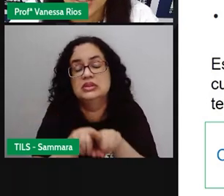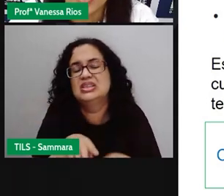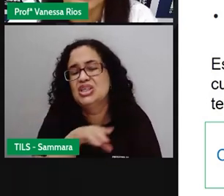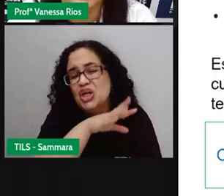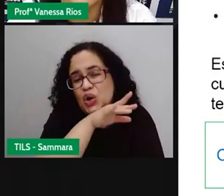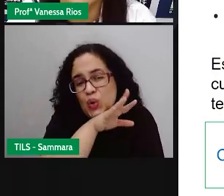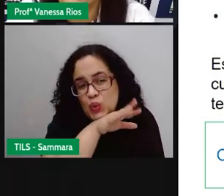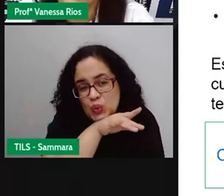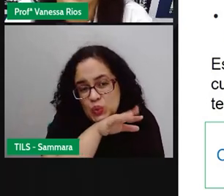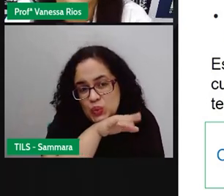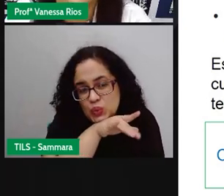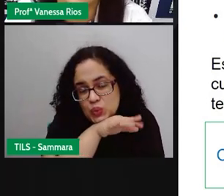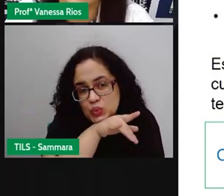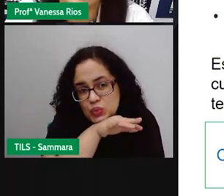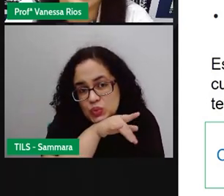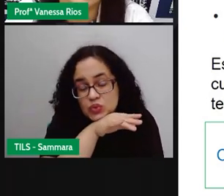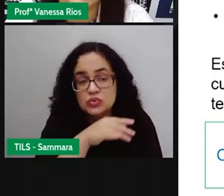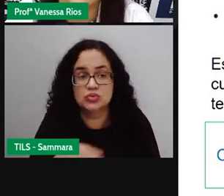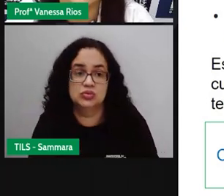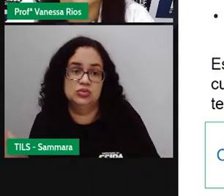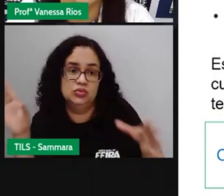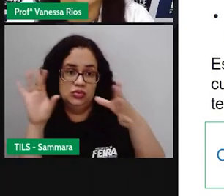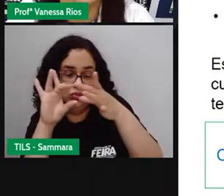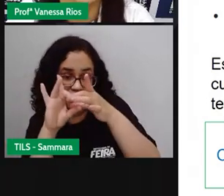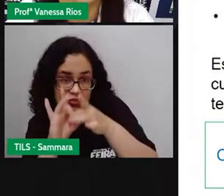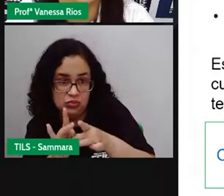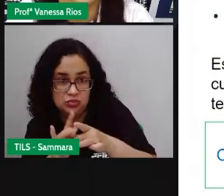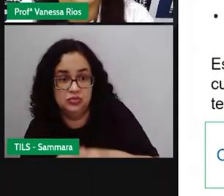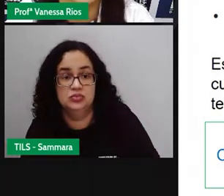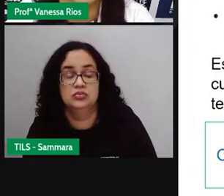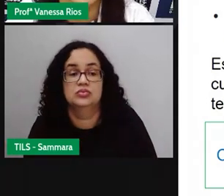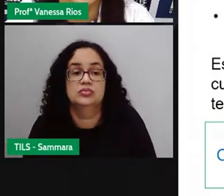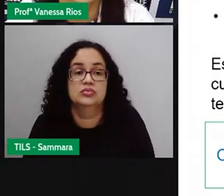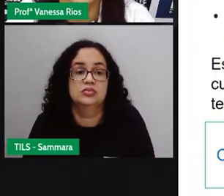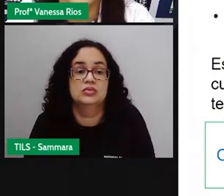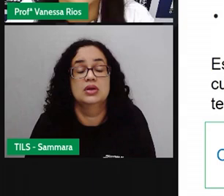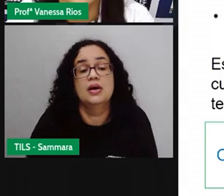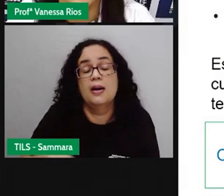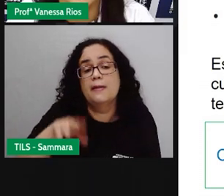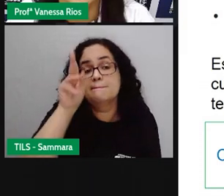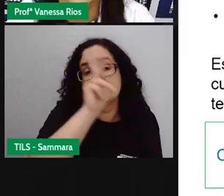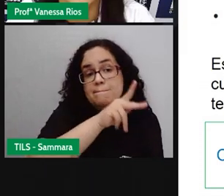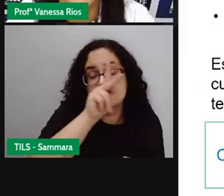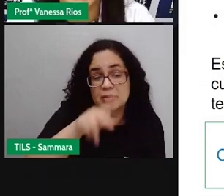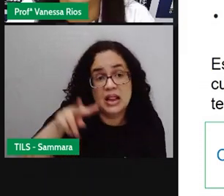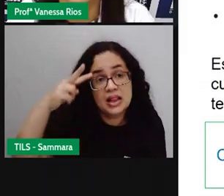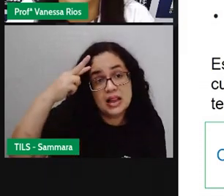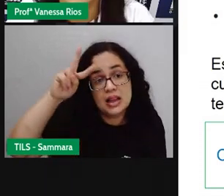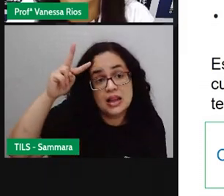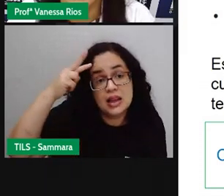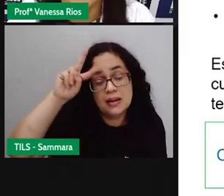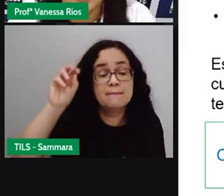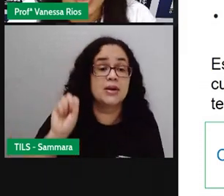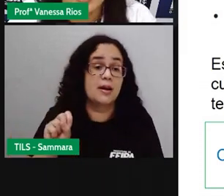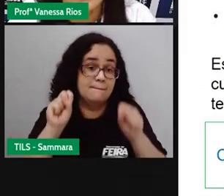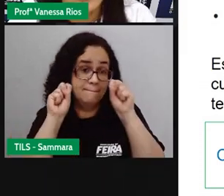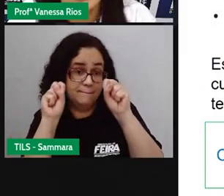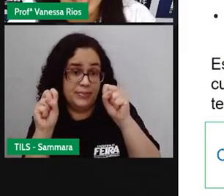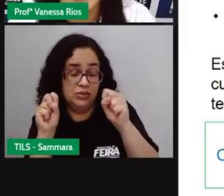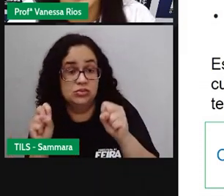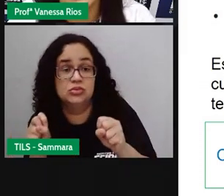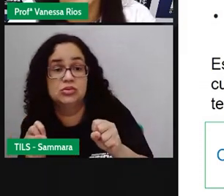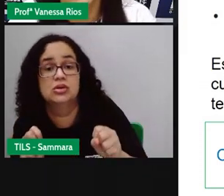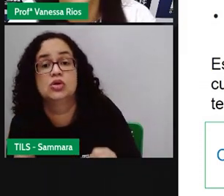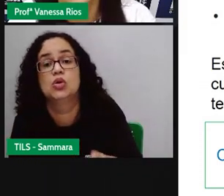negativo, né, que foram aí associados a essas definições. Então, a PRO trouxe aqui só para a gente lembrar que vocês podem aí